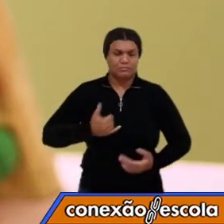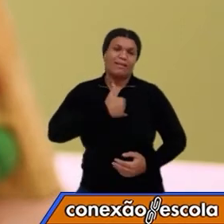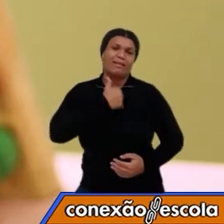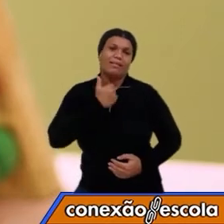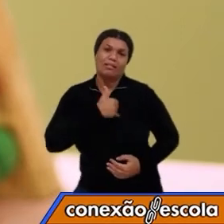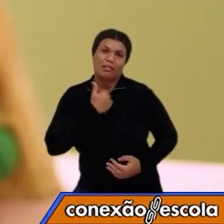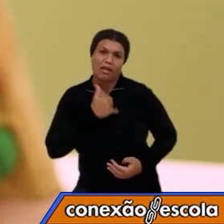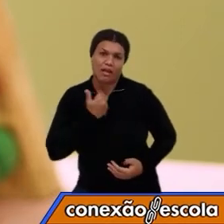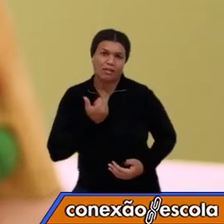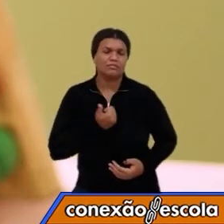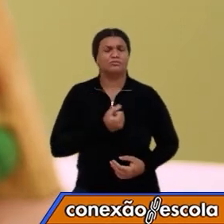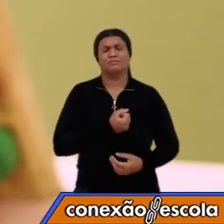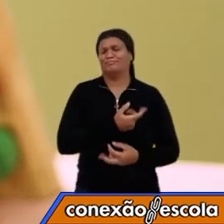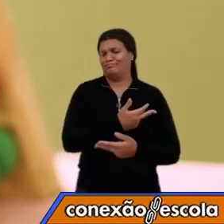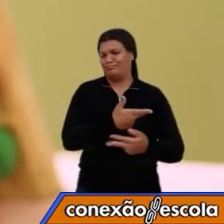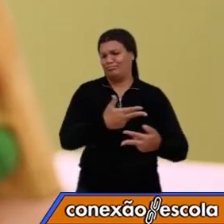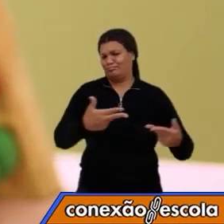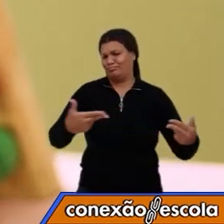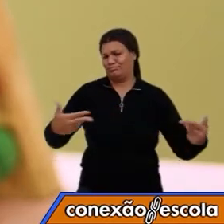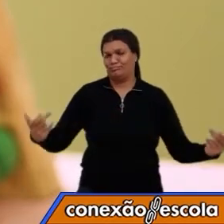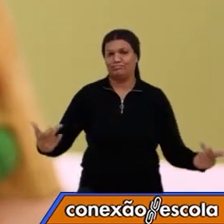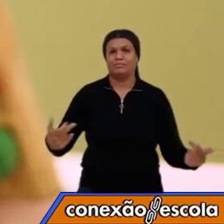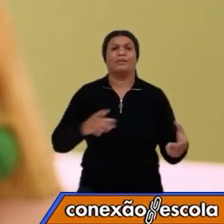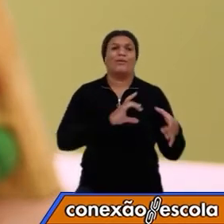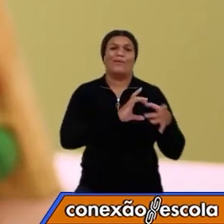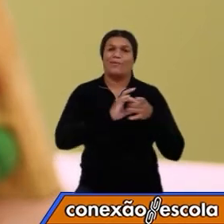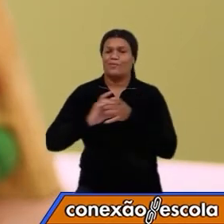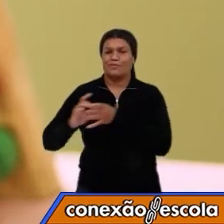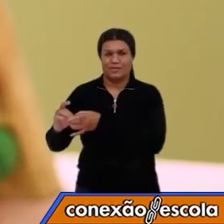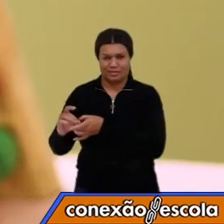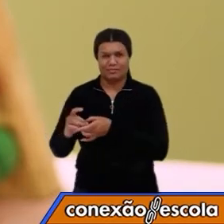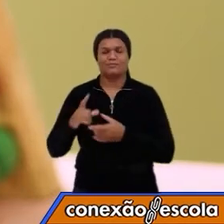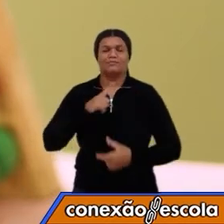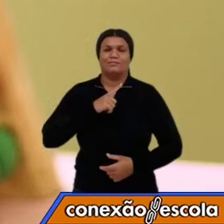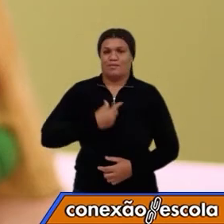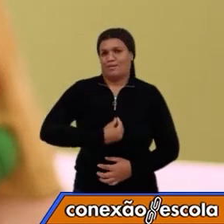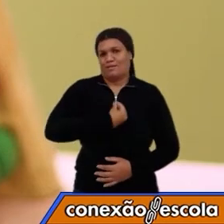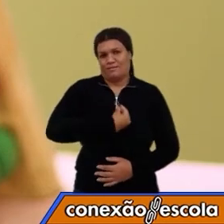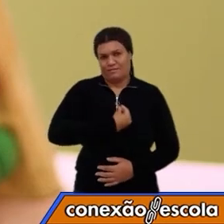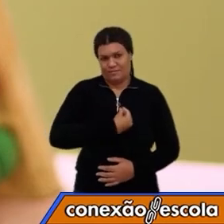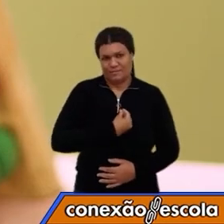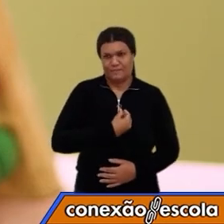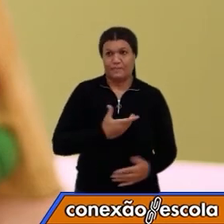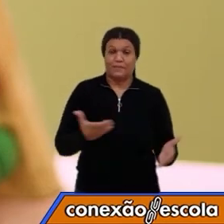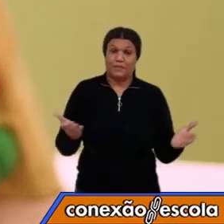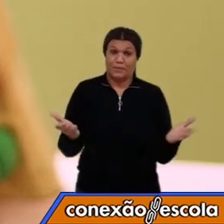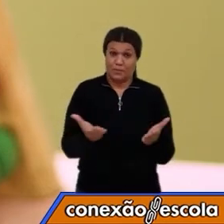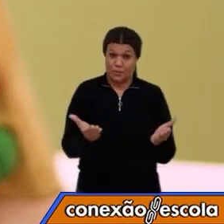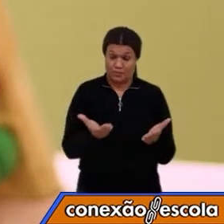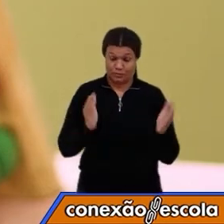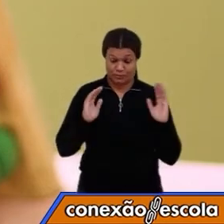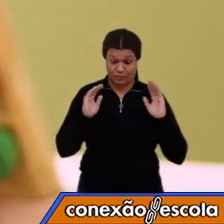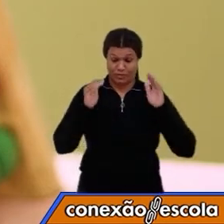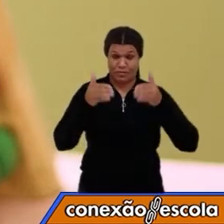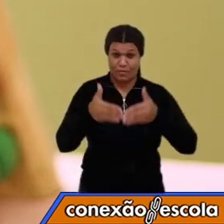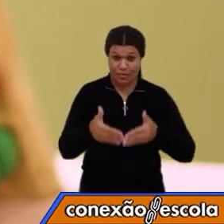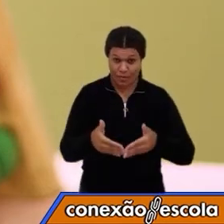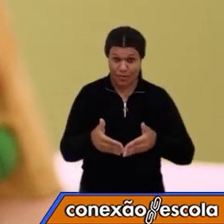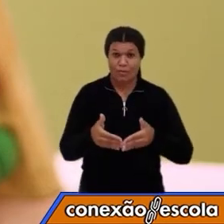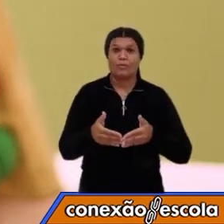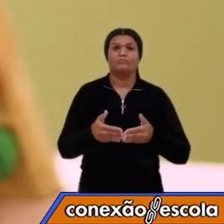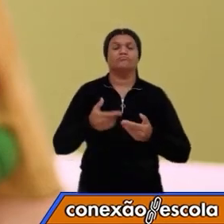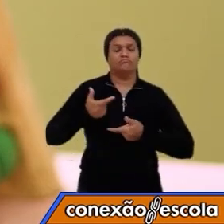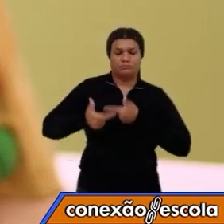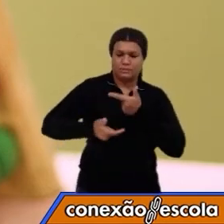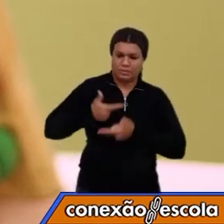idade e de muitos outros contextos que nos rodeiam. Hoje, especificamente, nós vamos